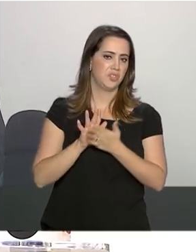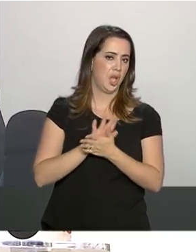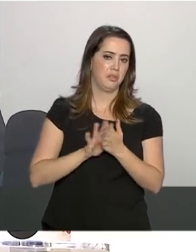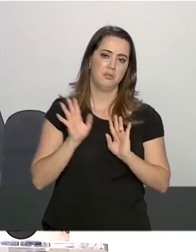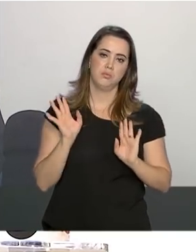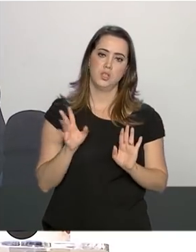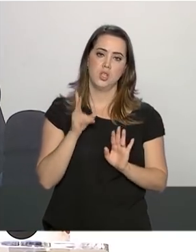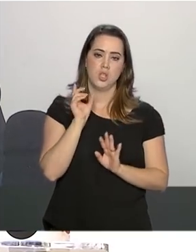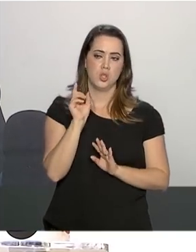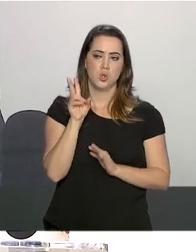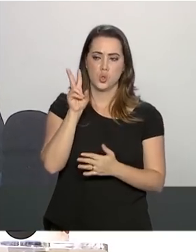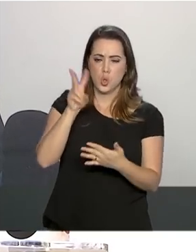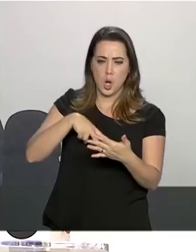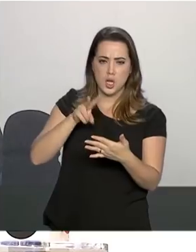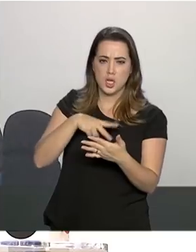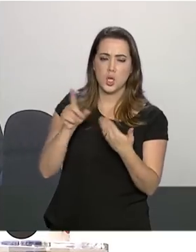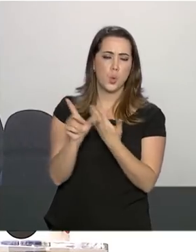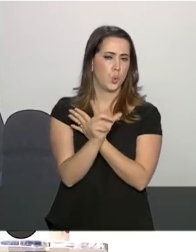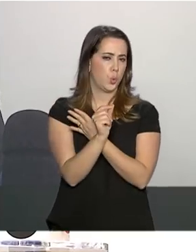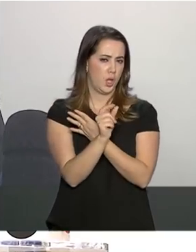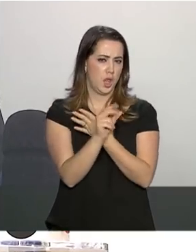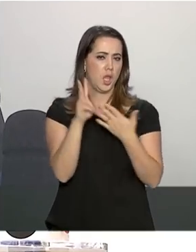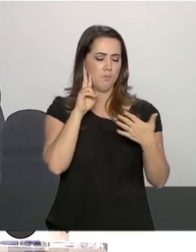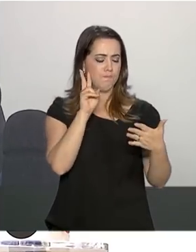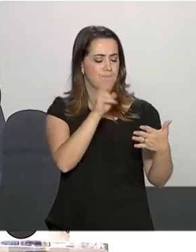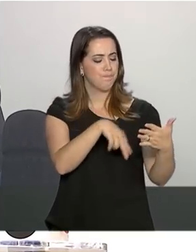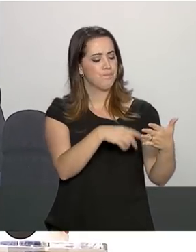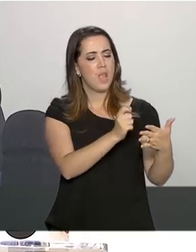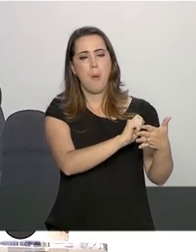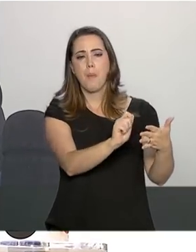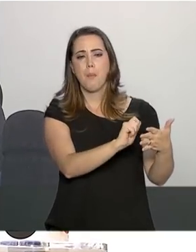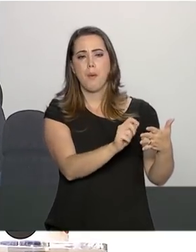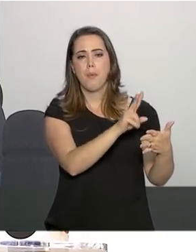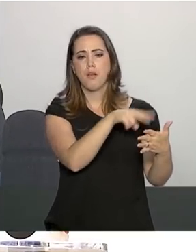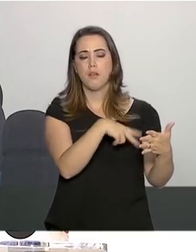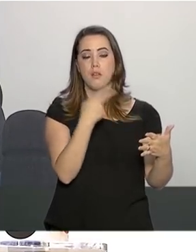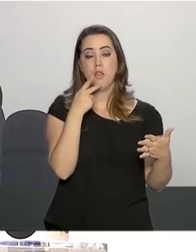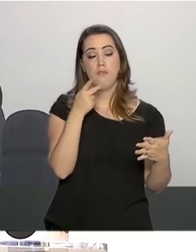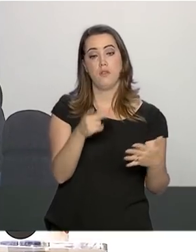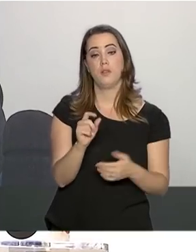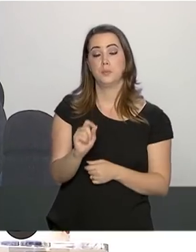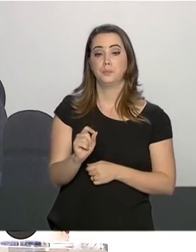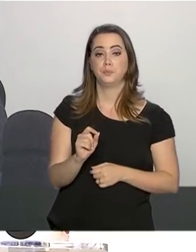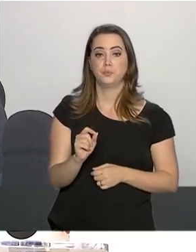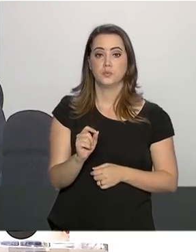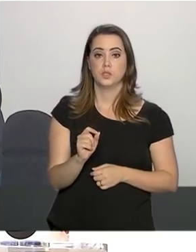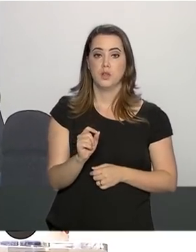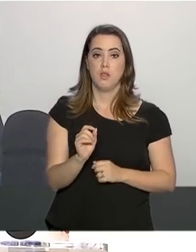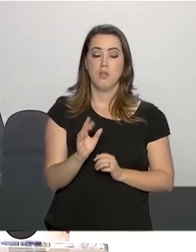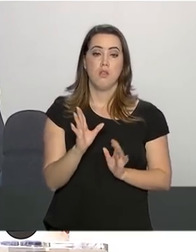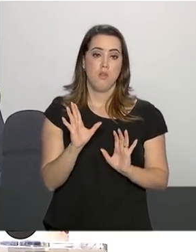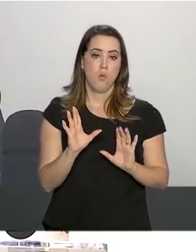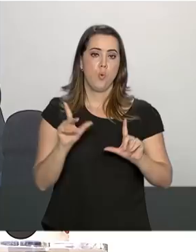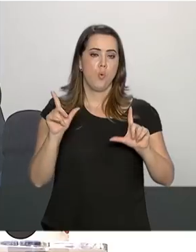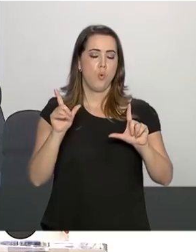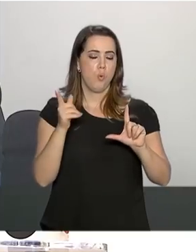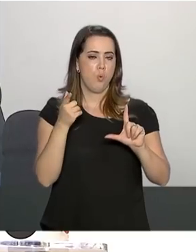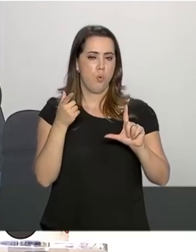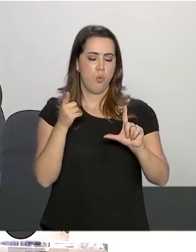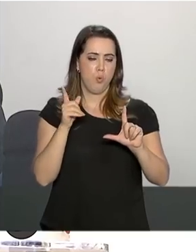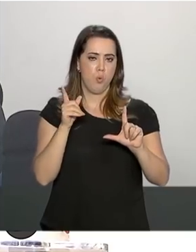Apenas eu li o Twitter e no início do Twitter ele vocaliza a imprensa imparcial,